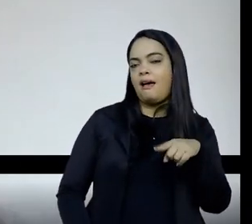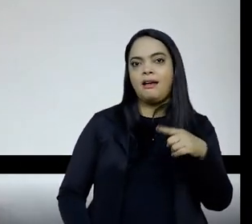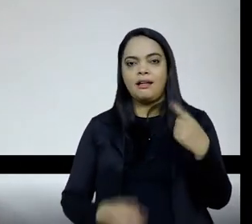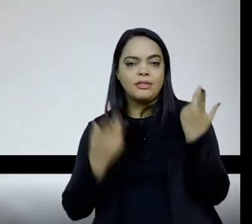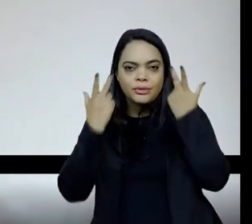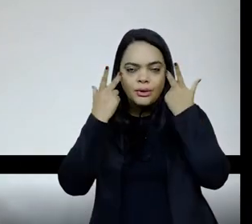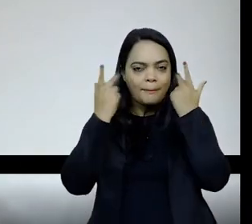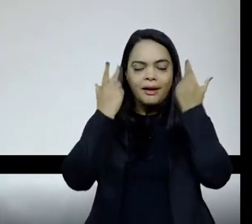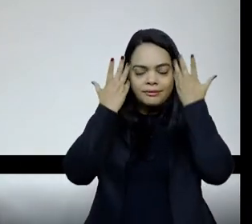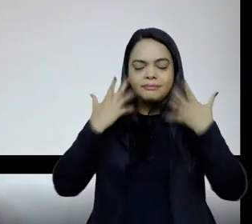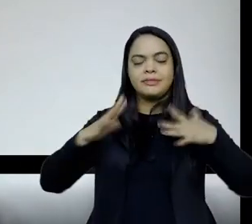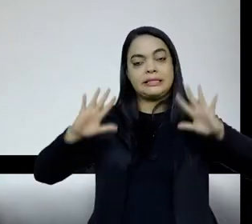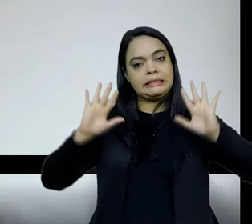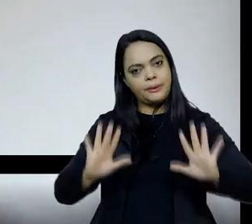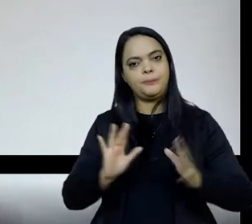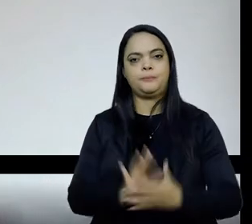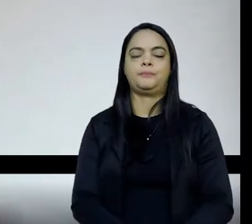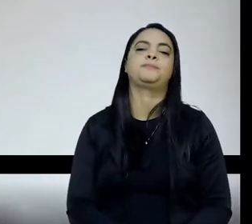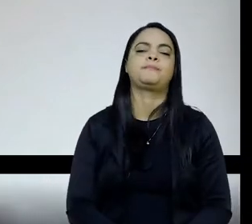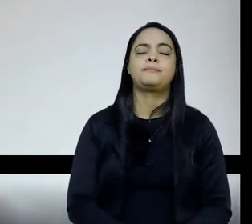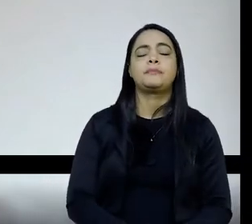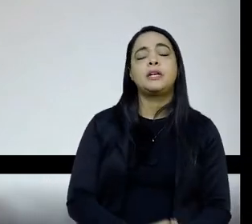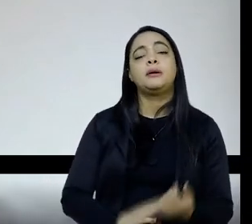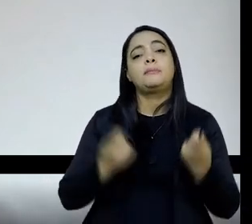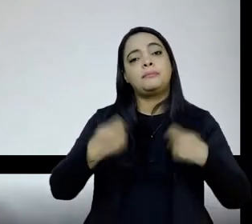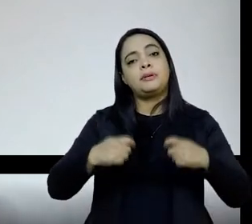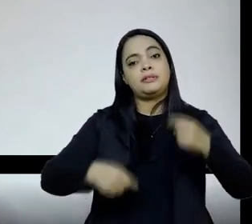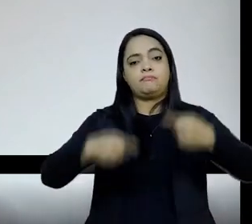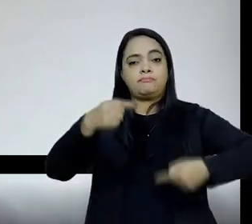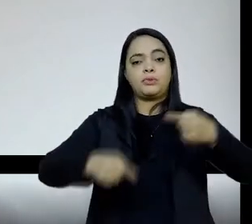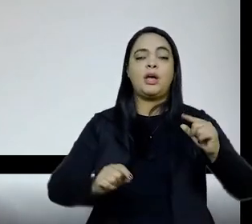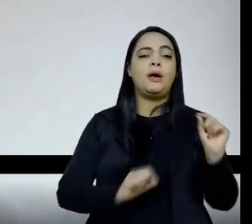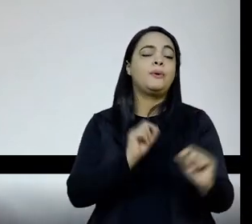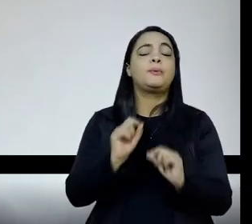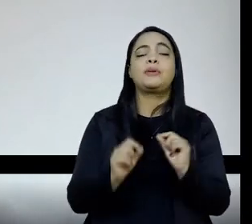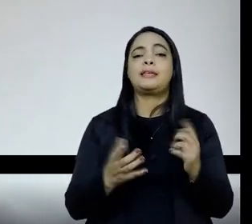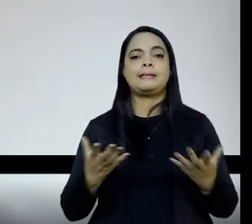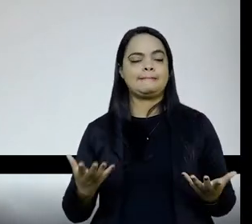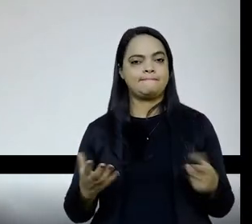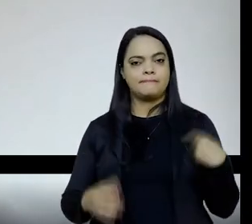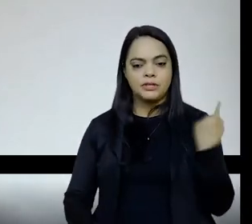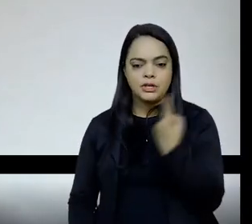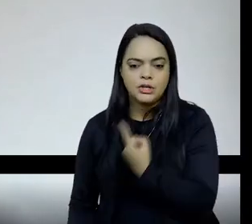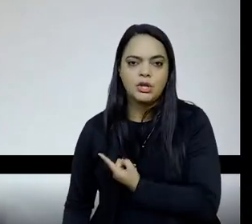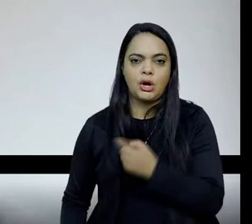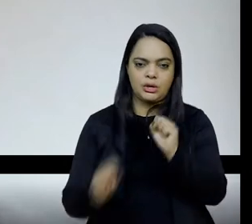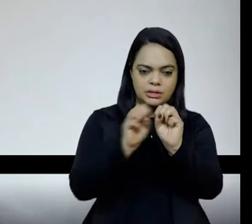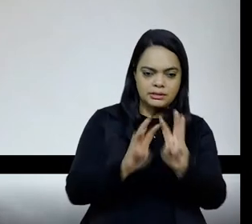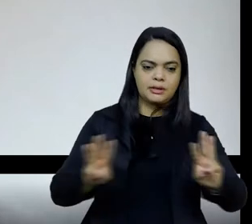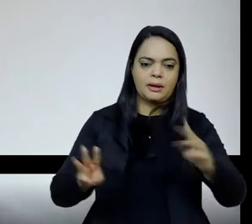partindo desse pressuposto, eu acho que talvez o que a gente precisar discutir é em que nós, do portal